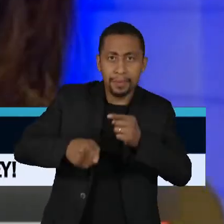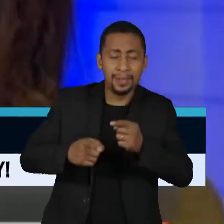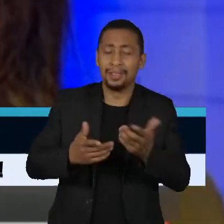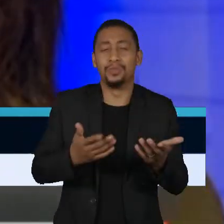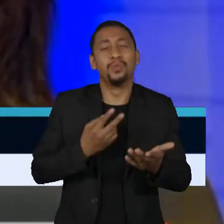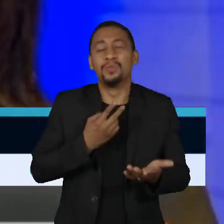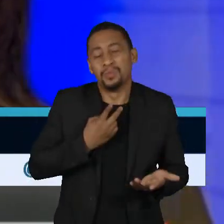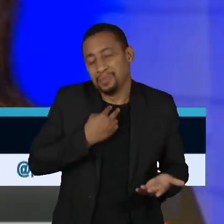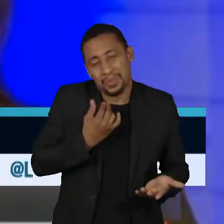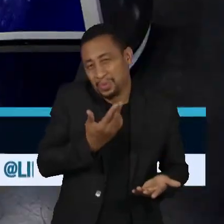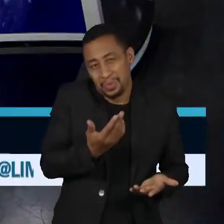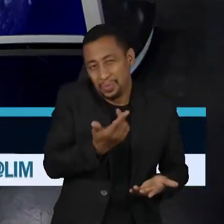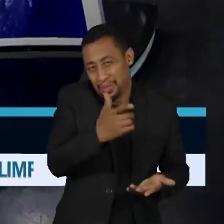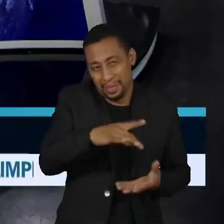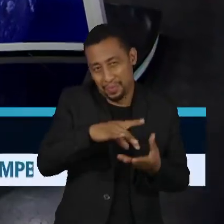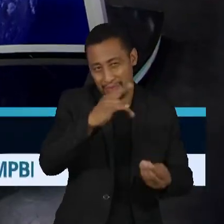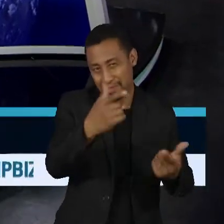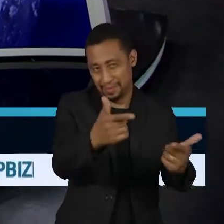governo democrático.